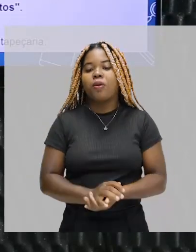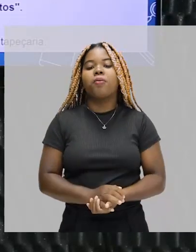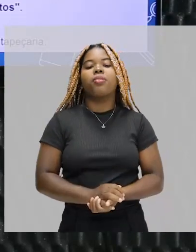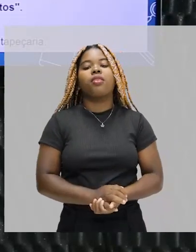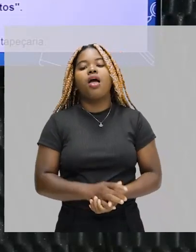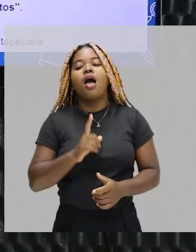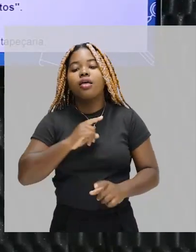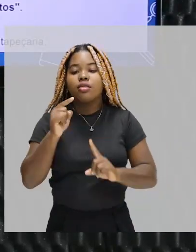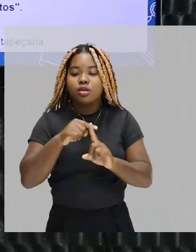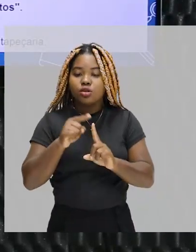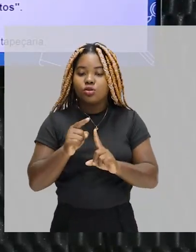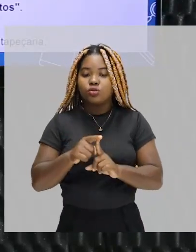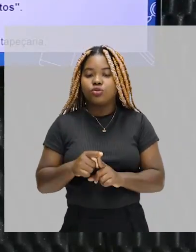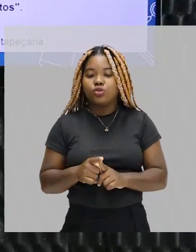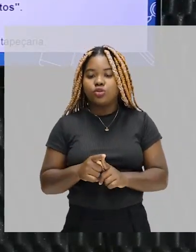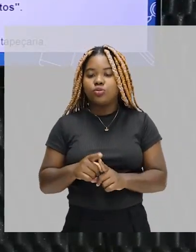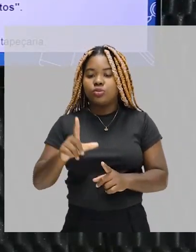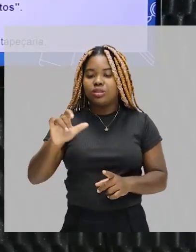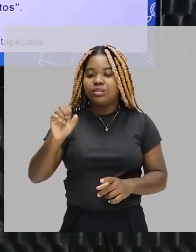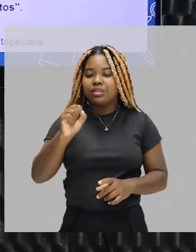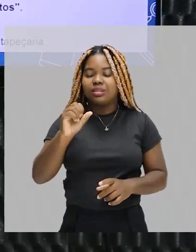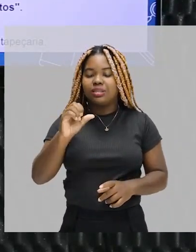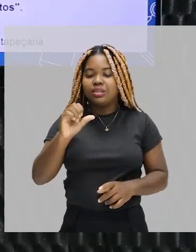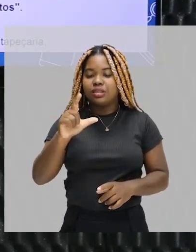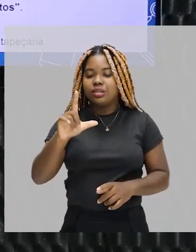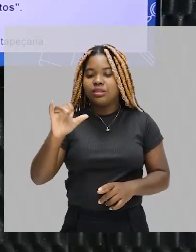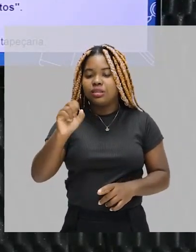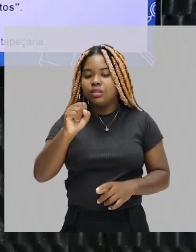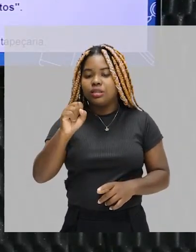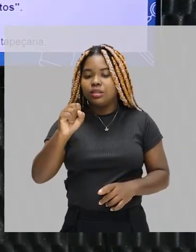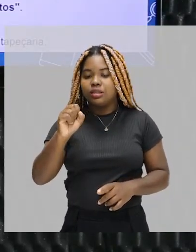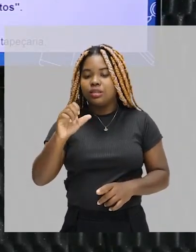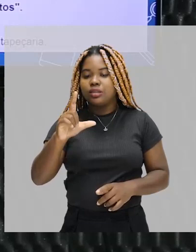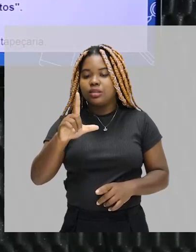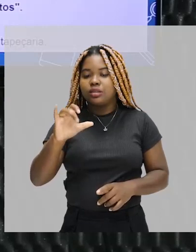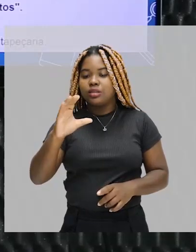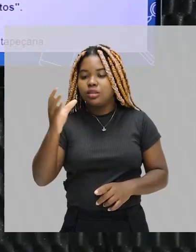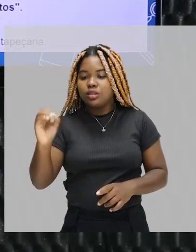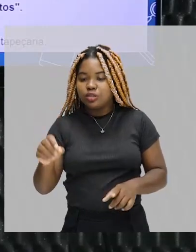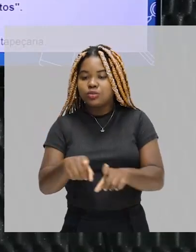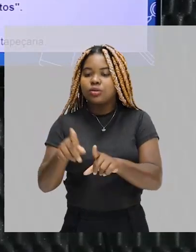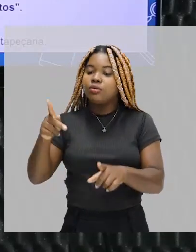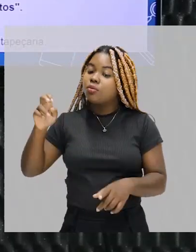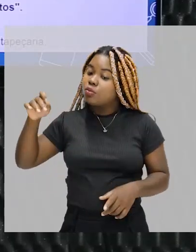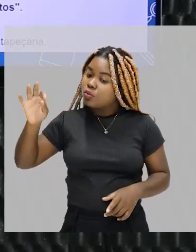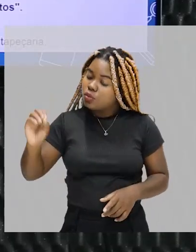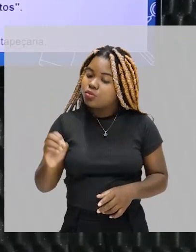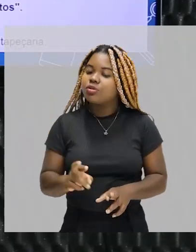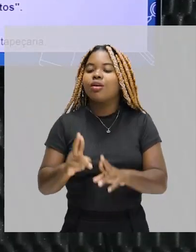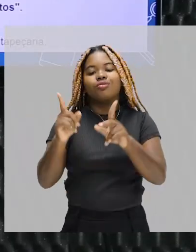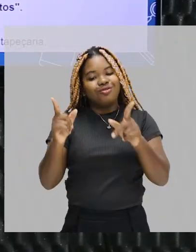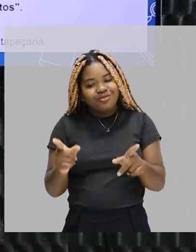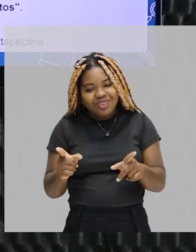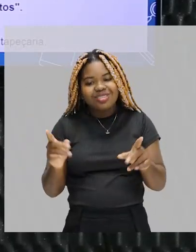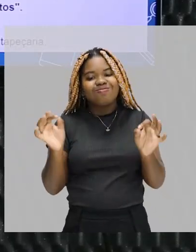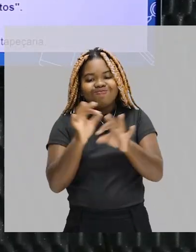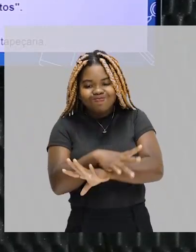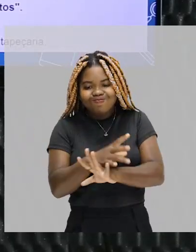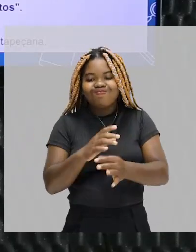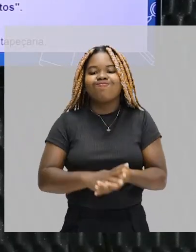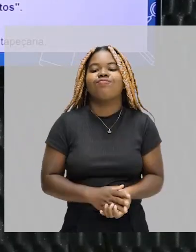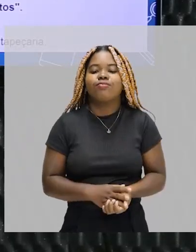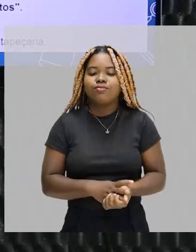lixo e as tapecerias de pontos, que são técnicas específicas da tapeçaria, é que fazem o diferencial no resultado final. A